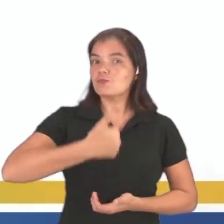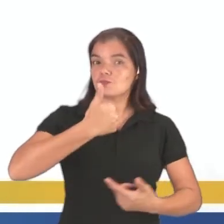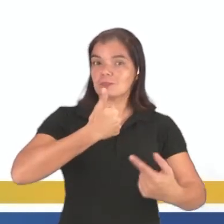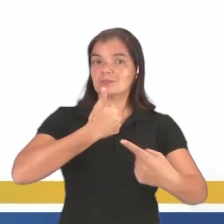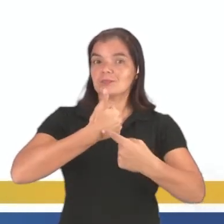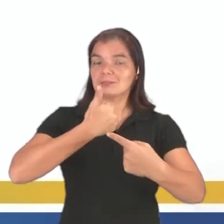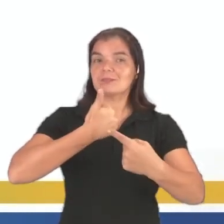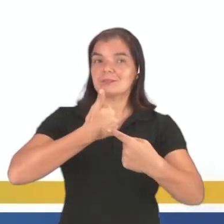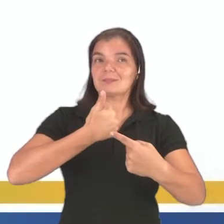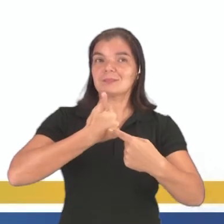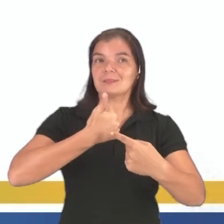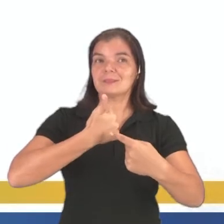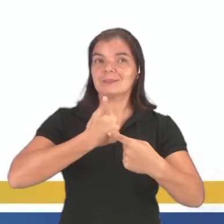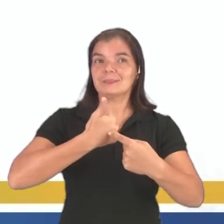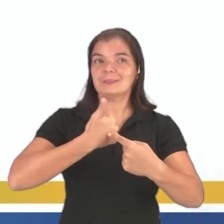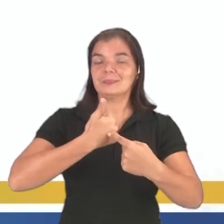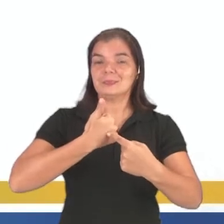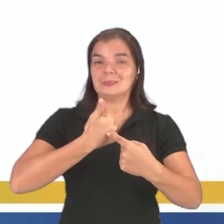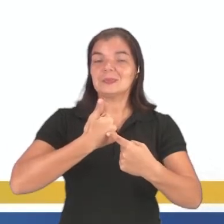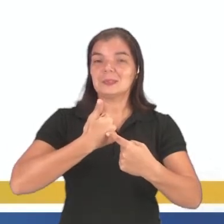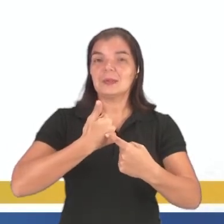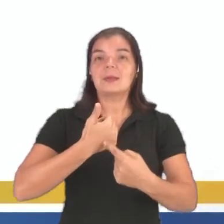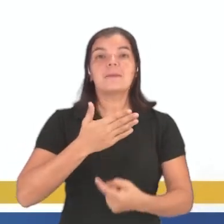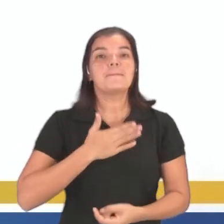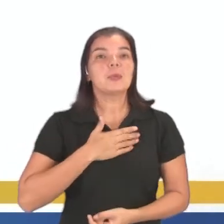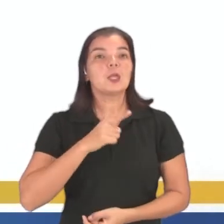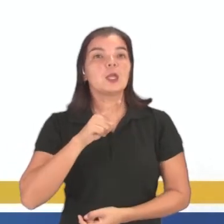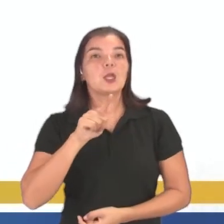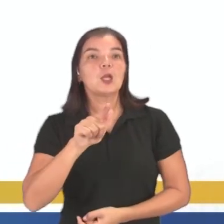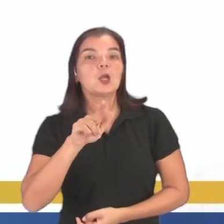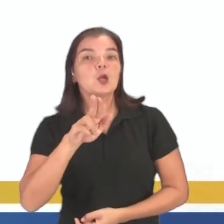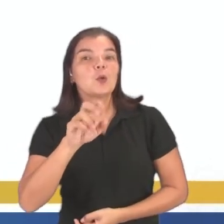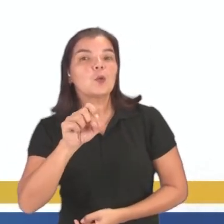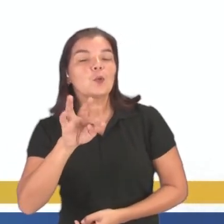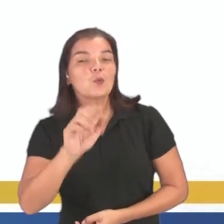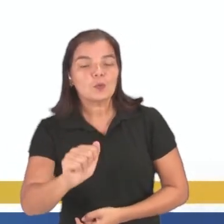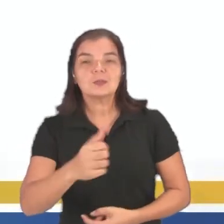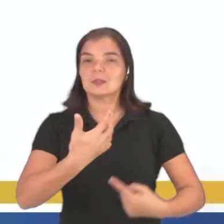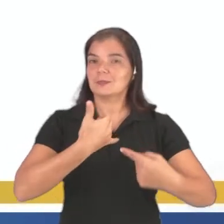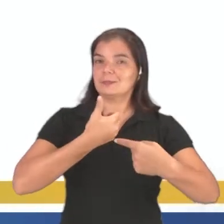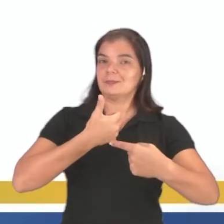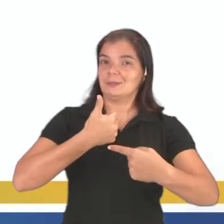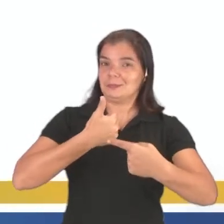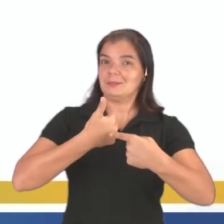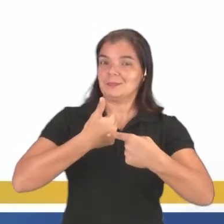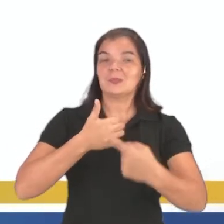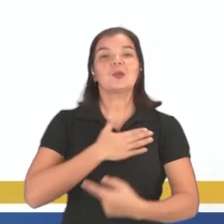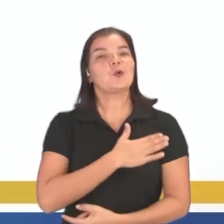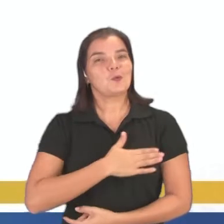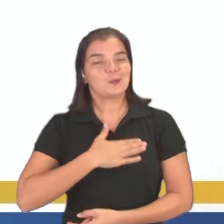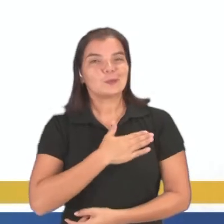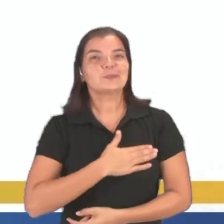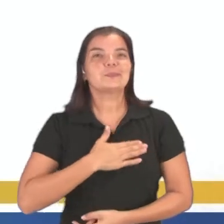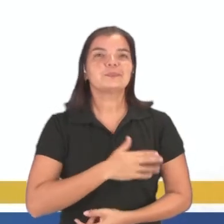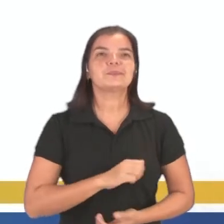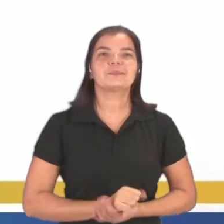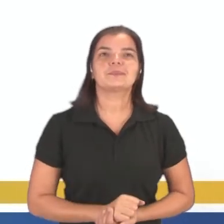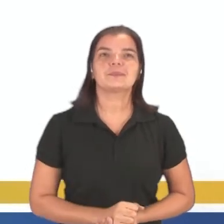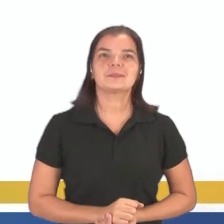é, em espanhol, você diz sempre me gusta. Quando você clica nesse botãozinho, quer dizer que você está gostando daquilo, certo?